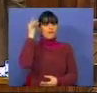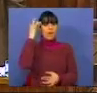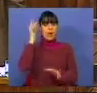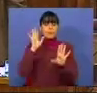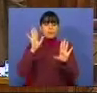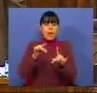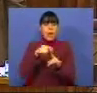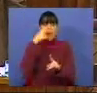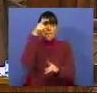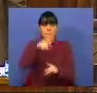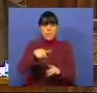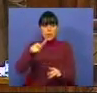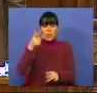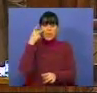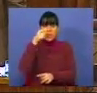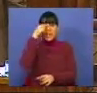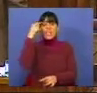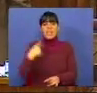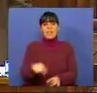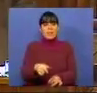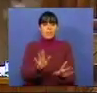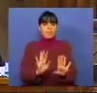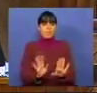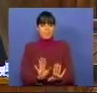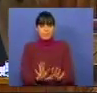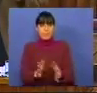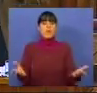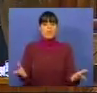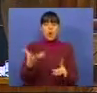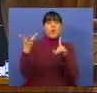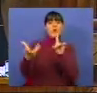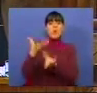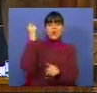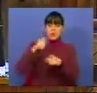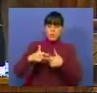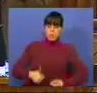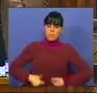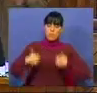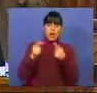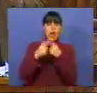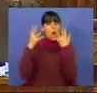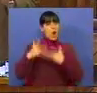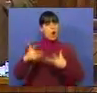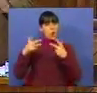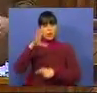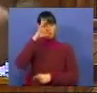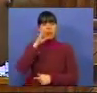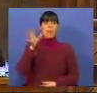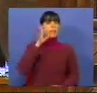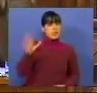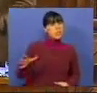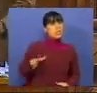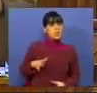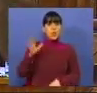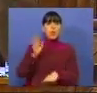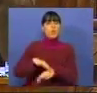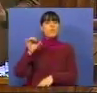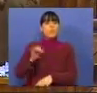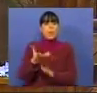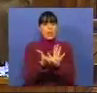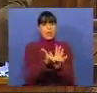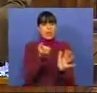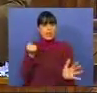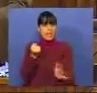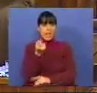exceto para as pessoas que têm uma vida difícil. Porque conseguiu melhorar as contas públicas, diz-nos, à custa de